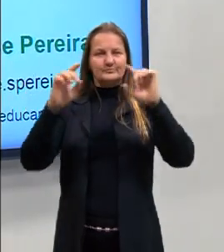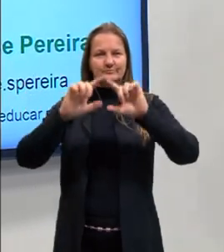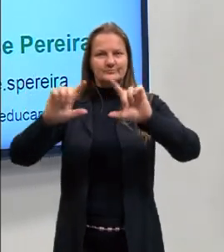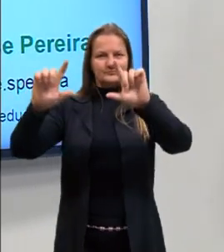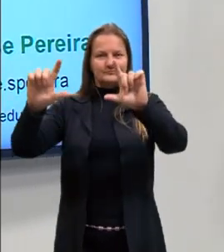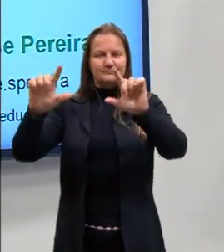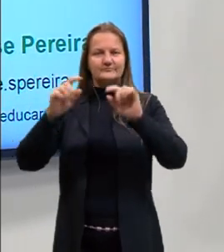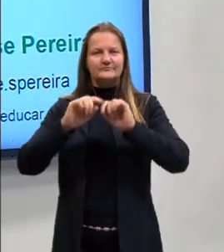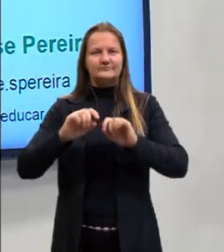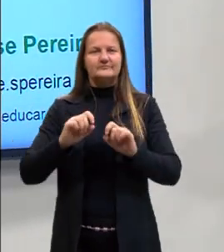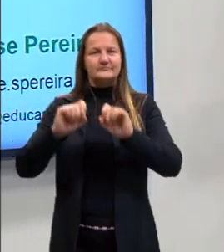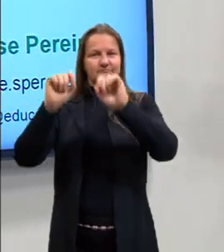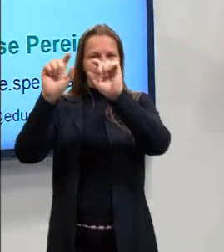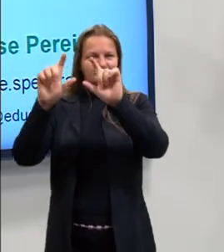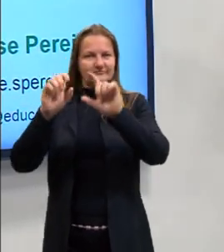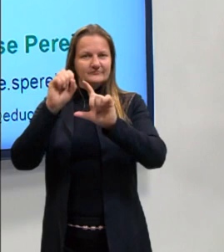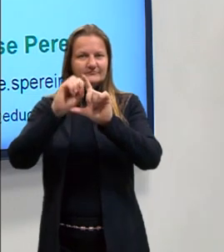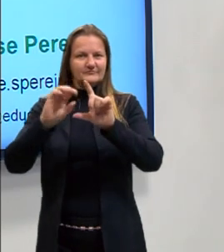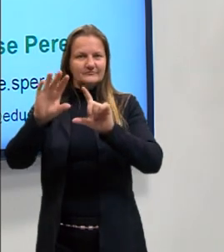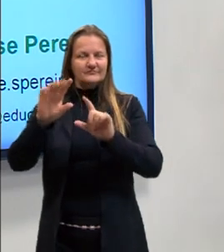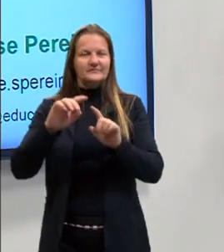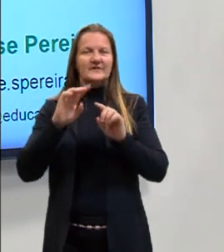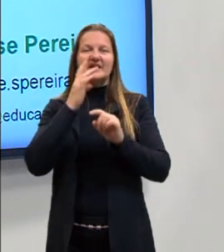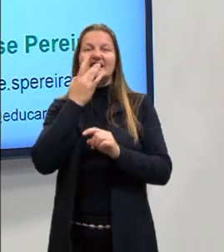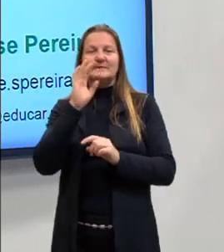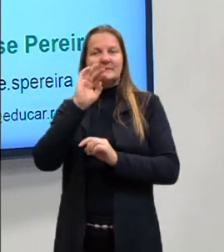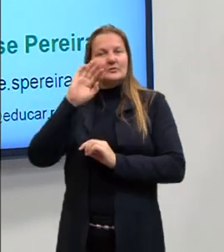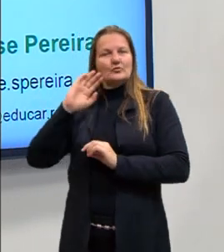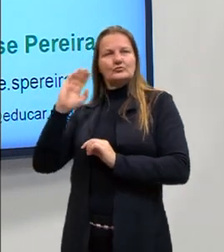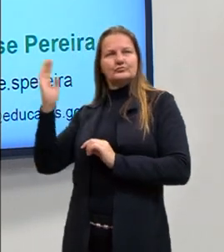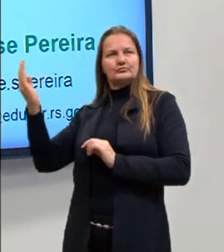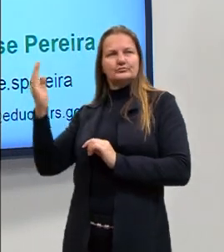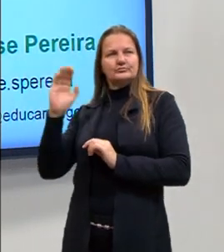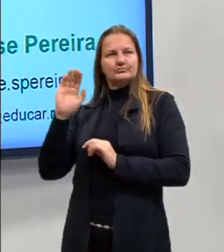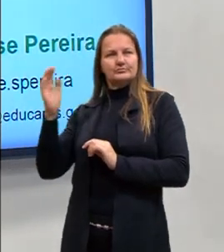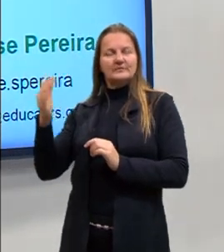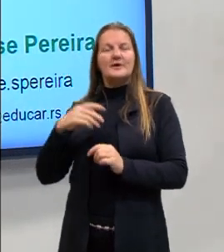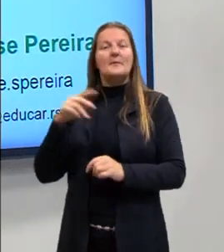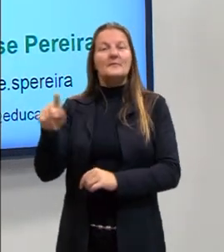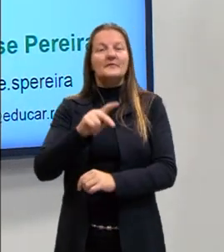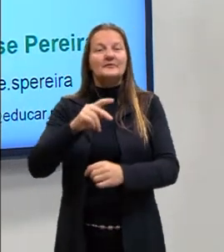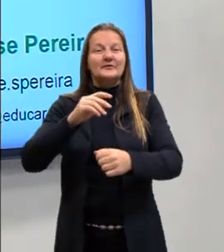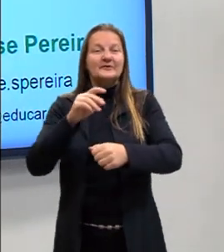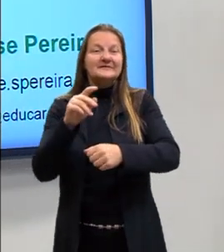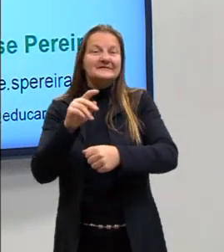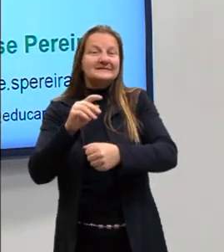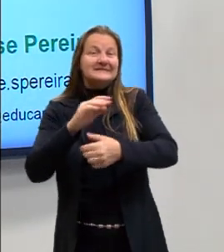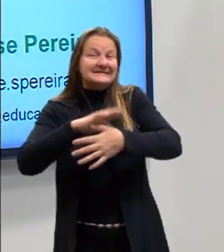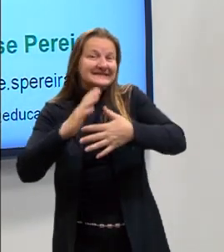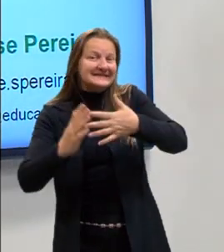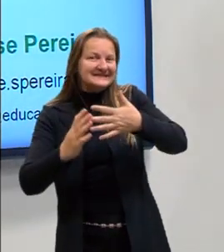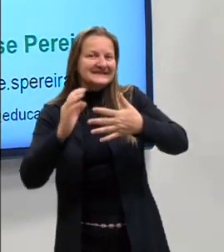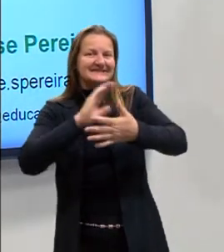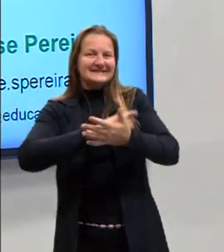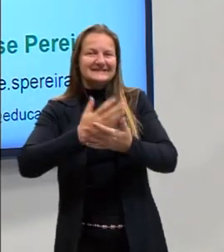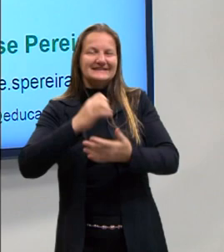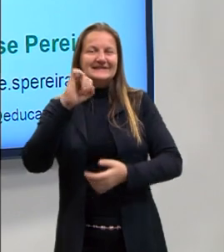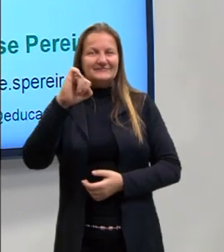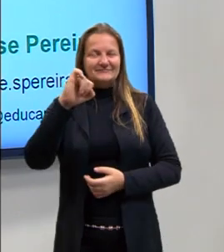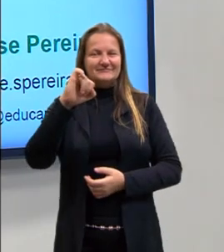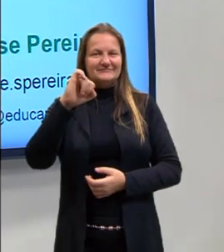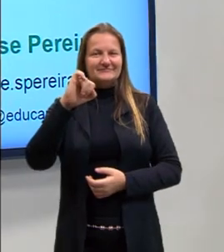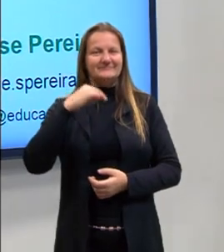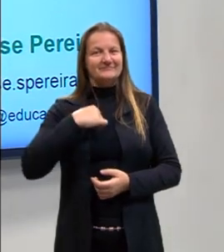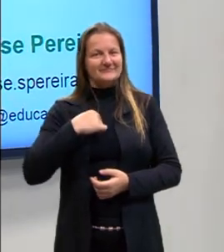vai passar os slides, um painel branco com um quadro branco e as professoras e intérpretes de Libras, professora Elúcia